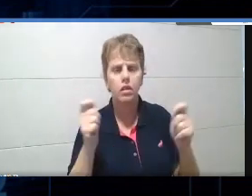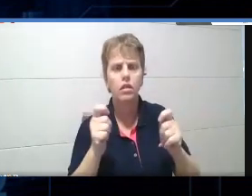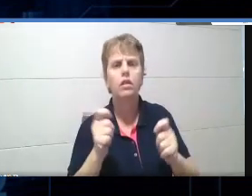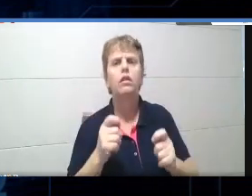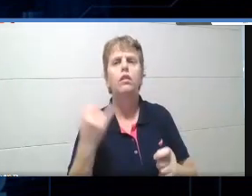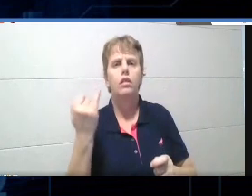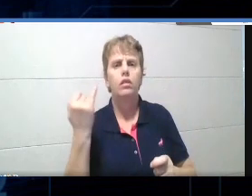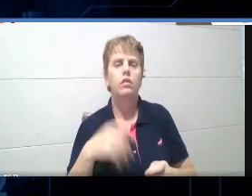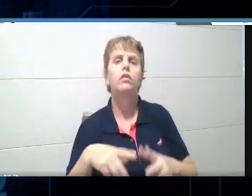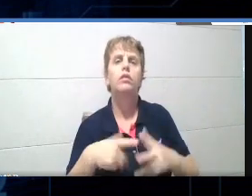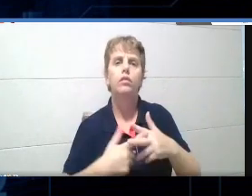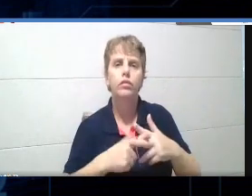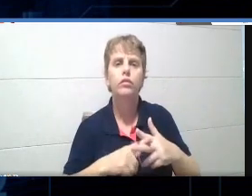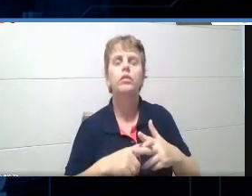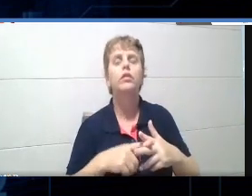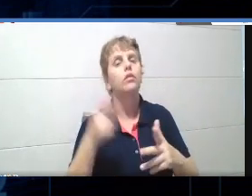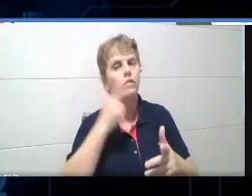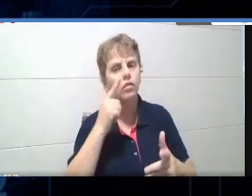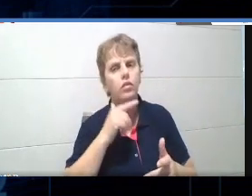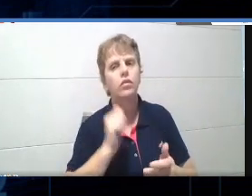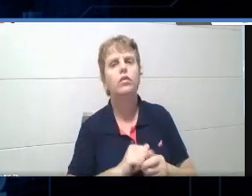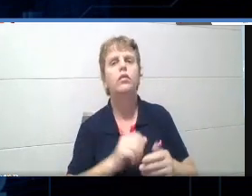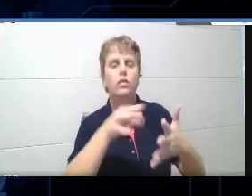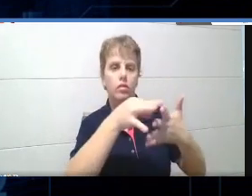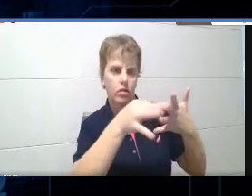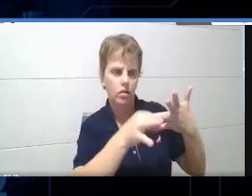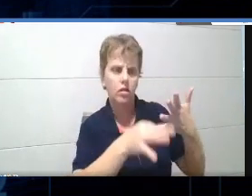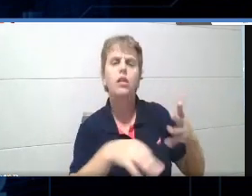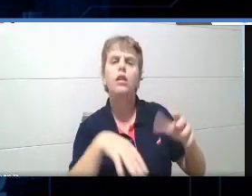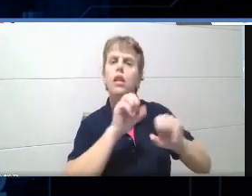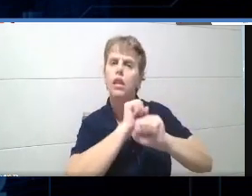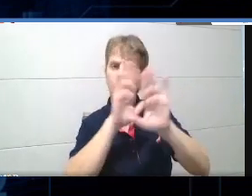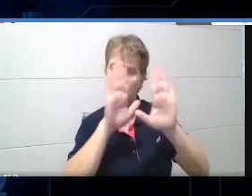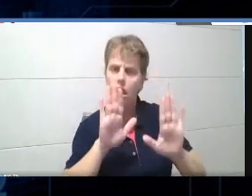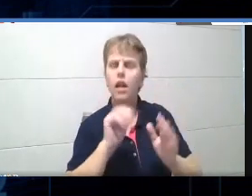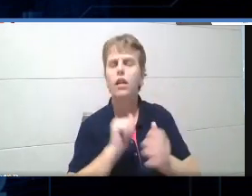né, as ferramentas, elas vão trabalhar com critérios claros, tá?